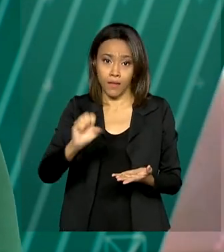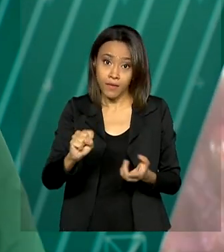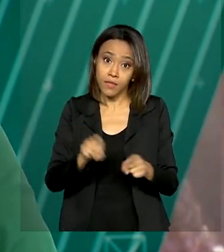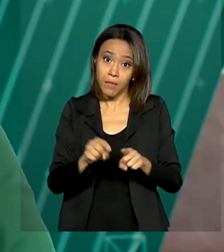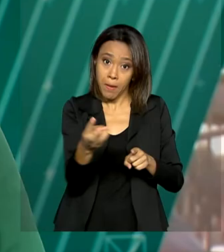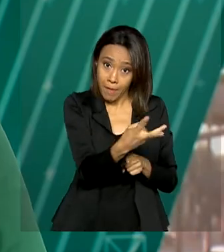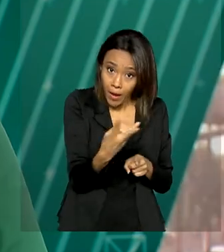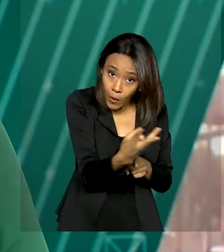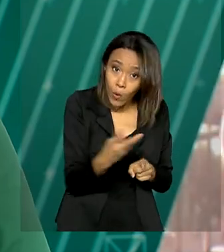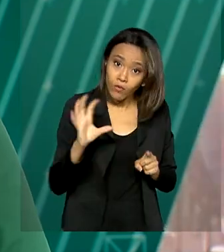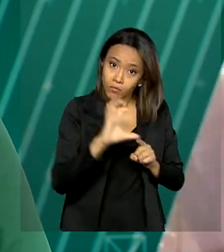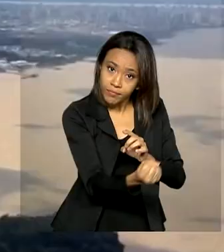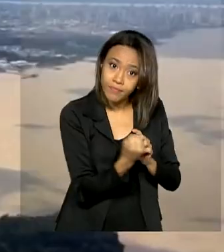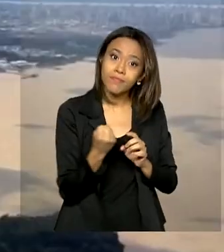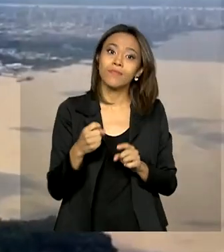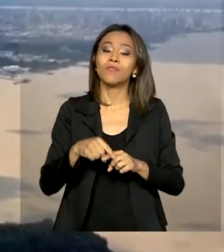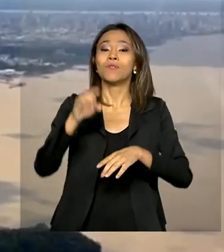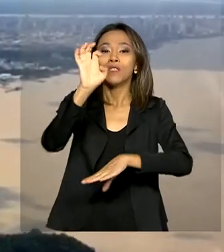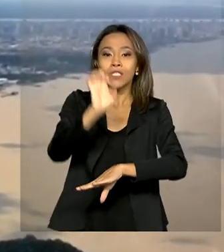do Pará e Amapá.